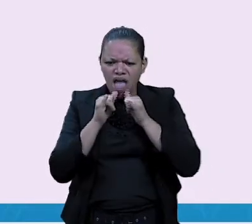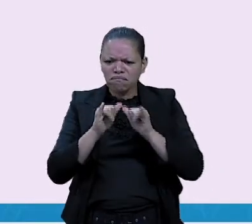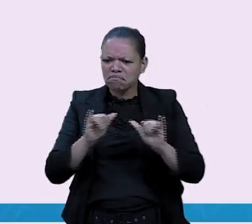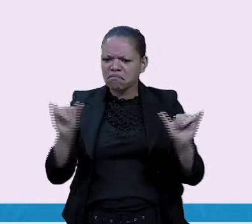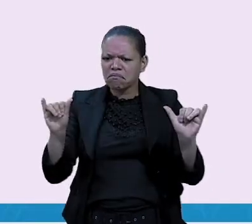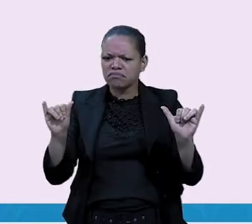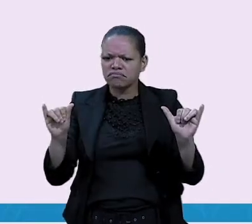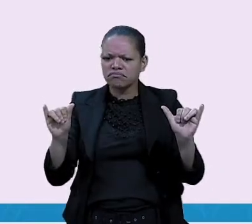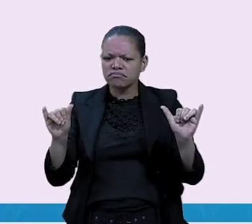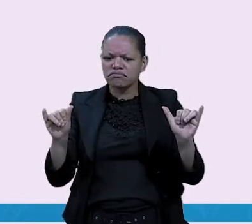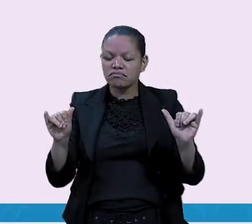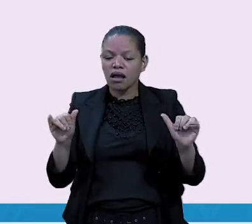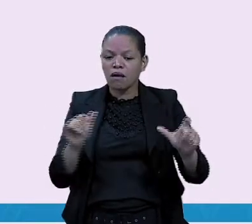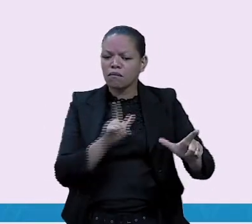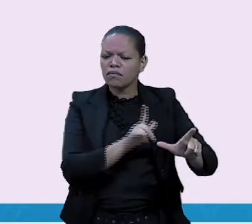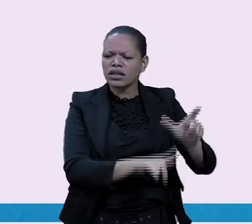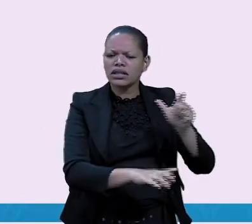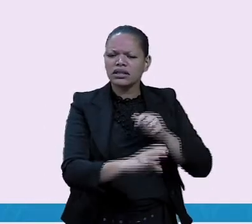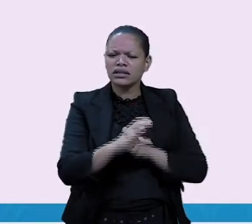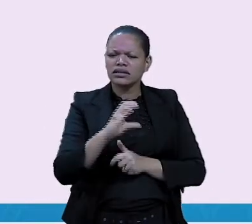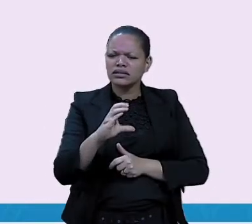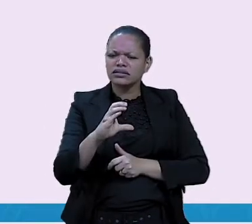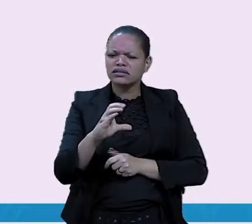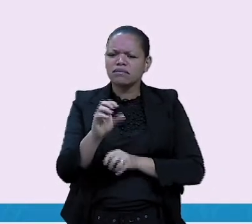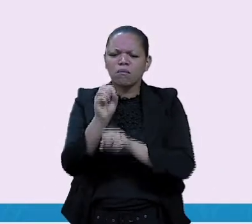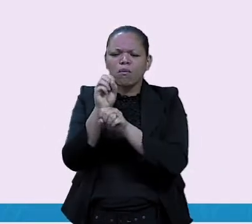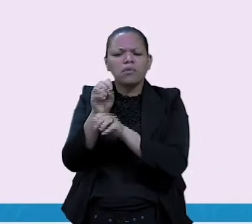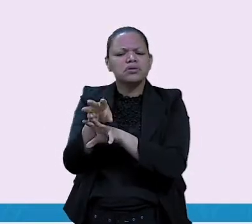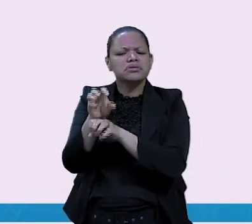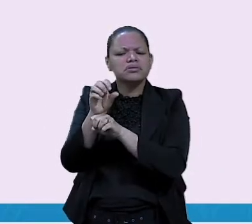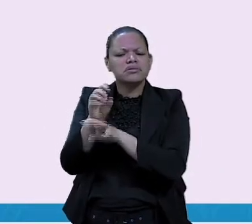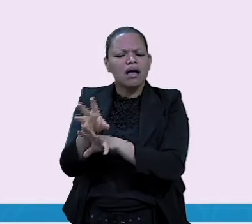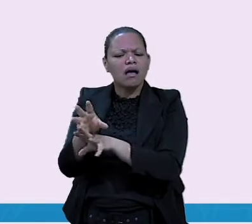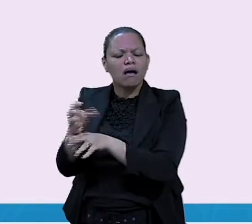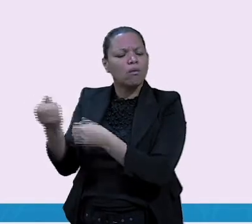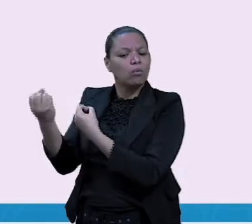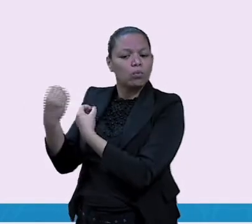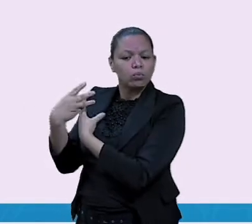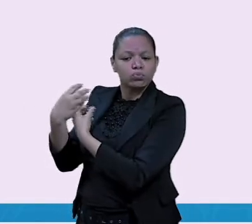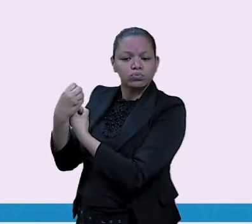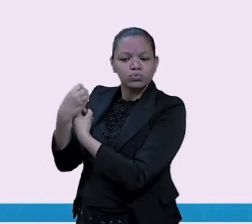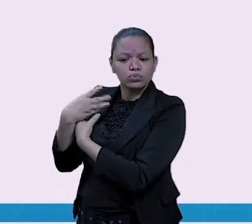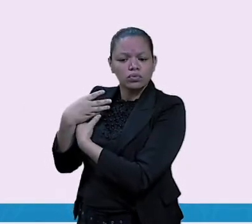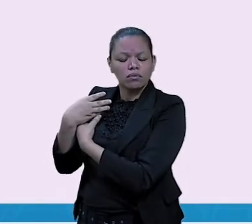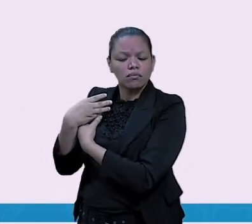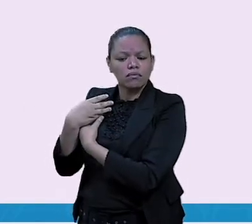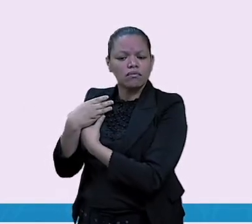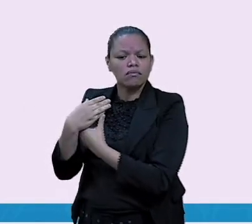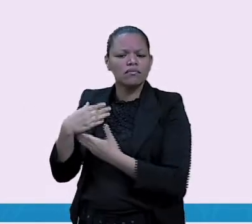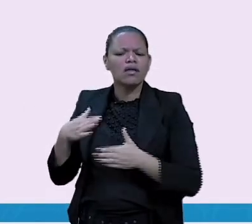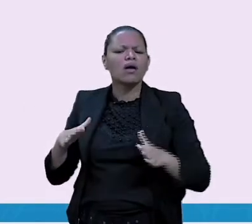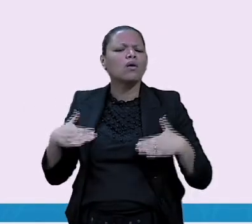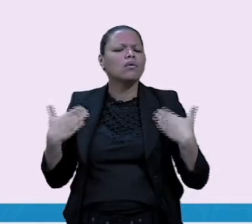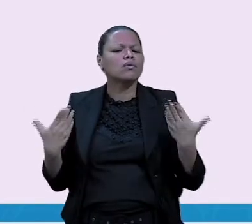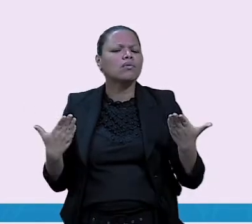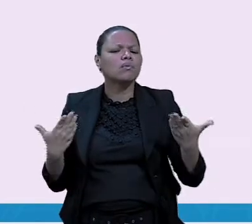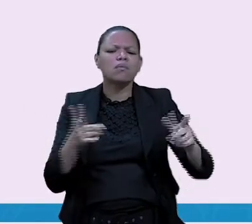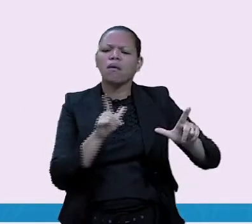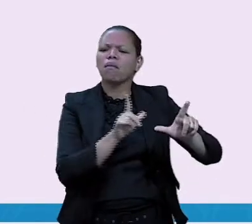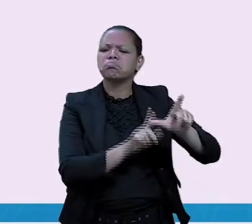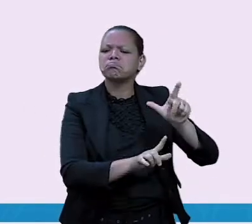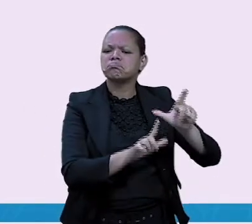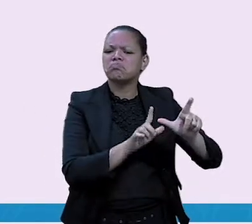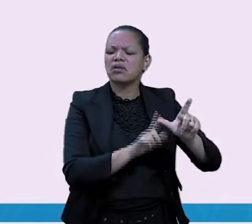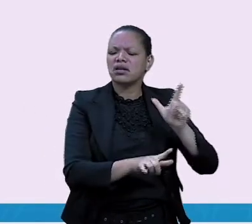Ou a letra C. Ela serve pra ensinamento? Ela vai te ensinar alguma coisa aí com essa